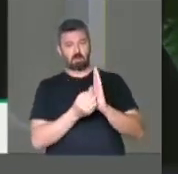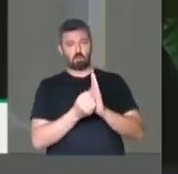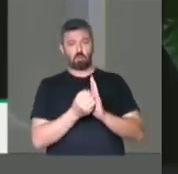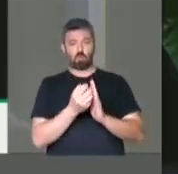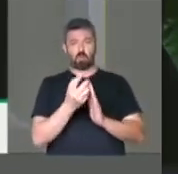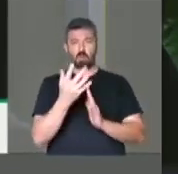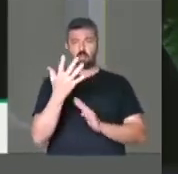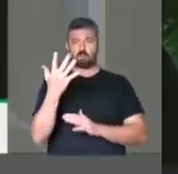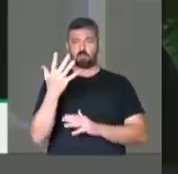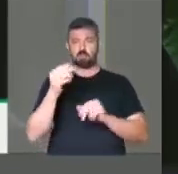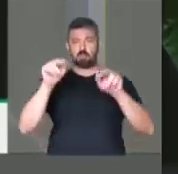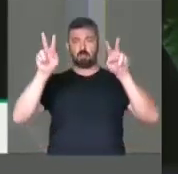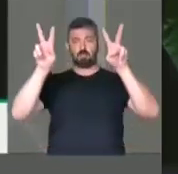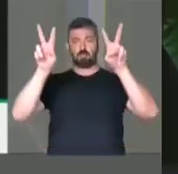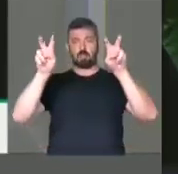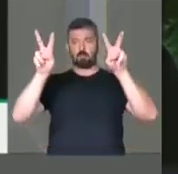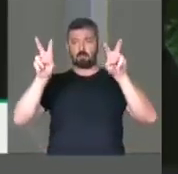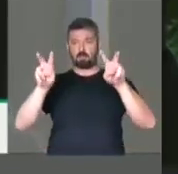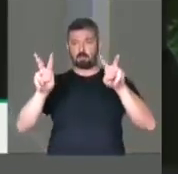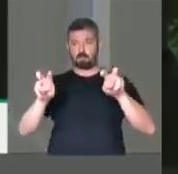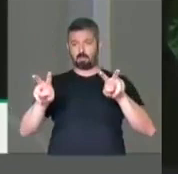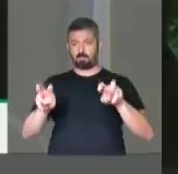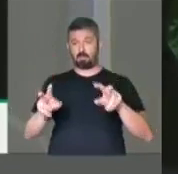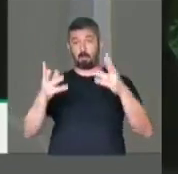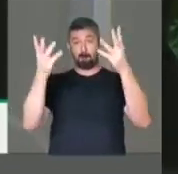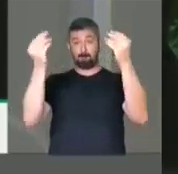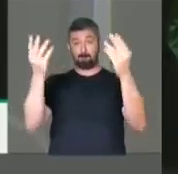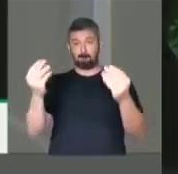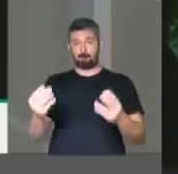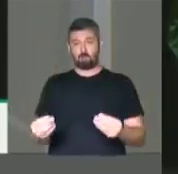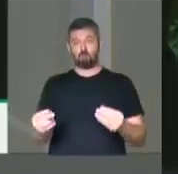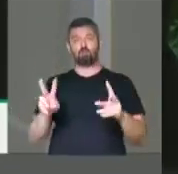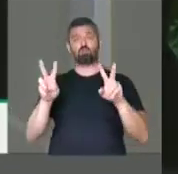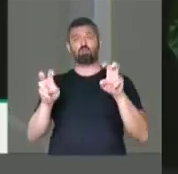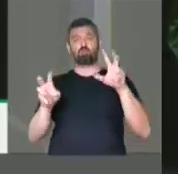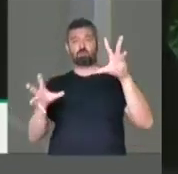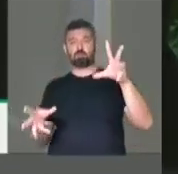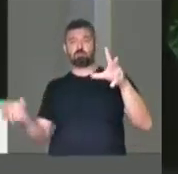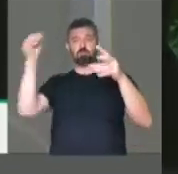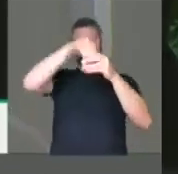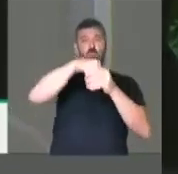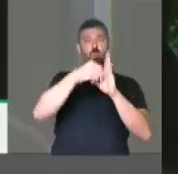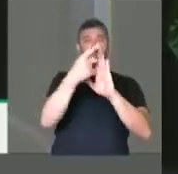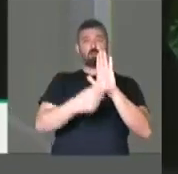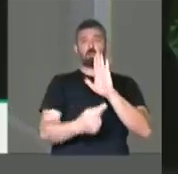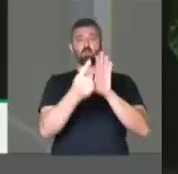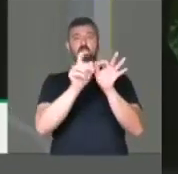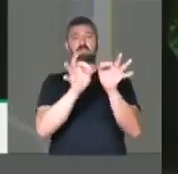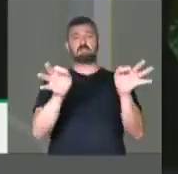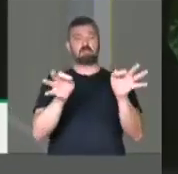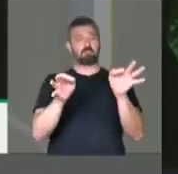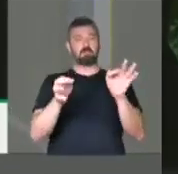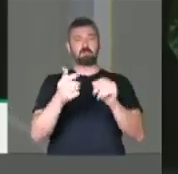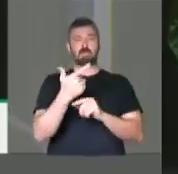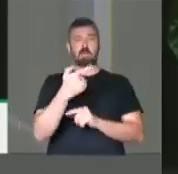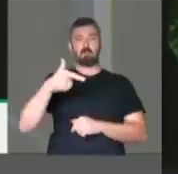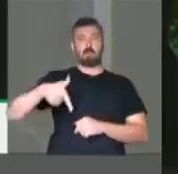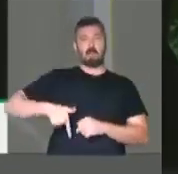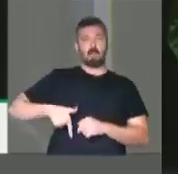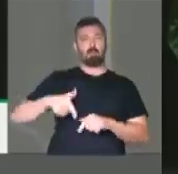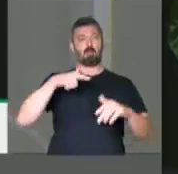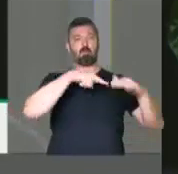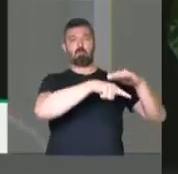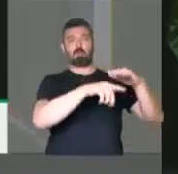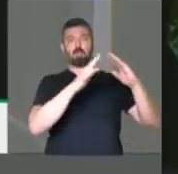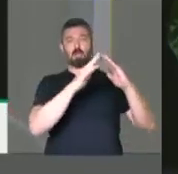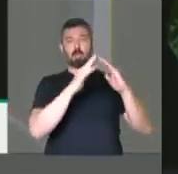enorme de temas dentro da ideia de porte e posse de armas expandido sem qualquer controle. Na verdade,